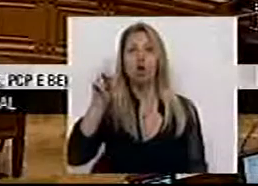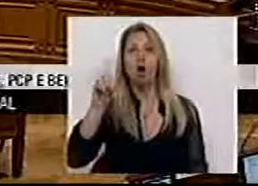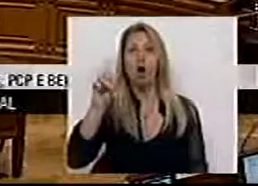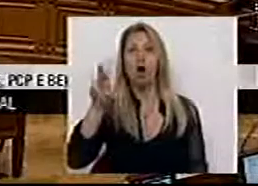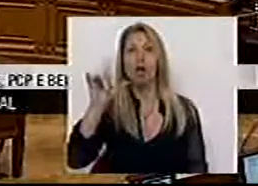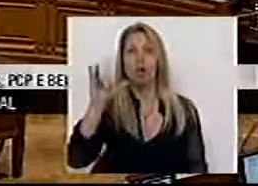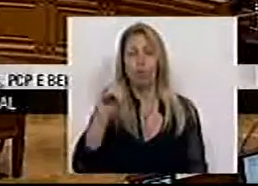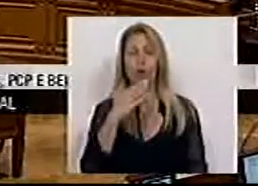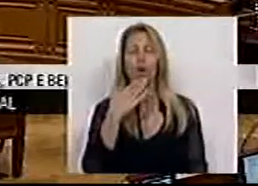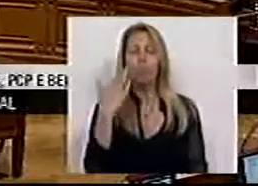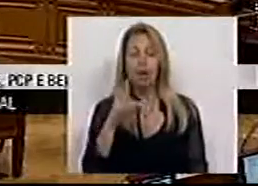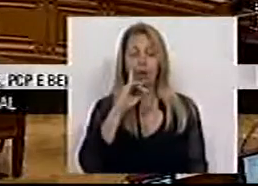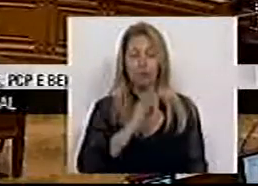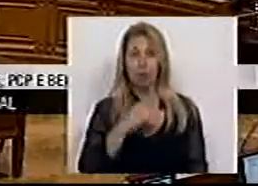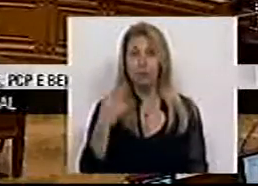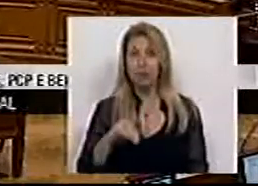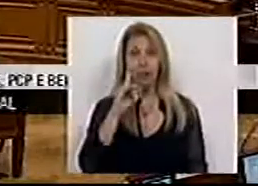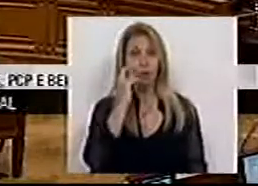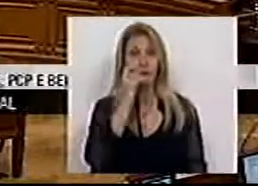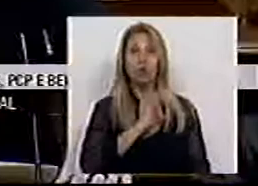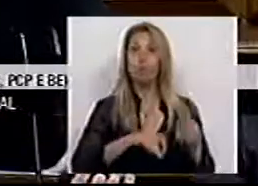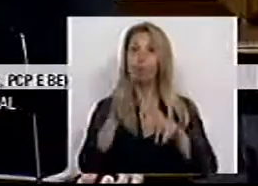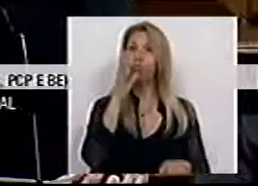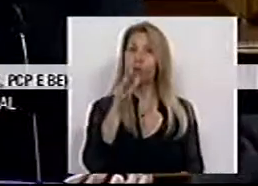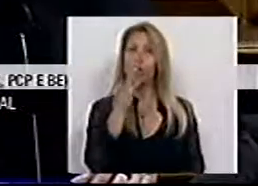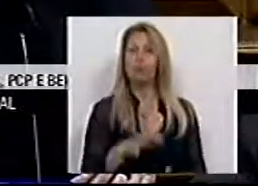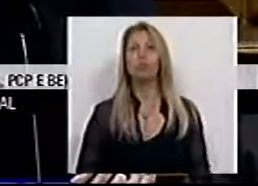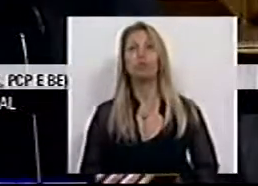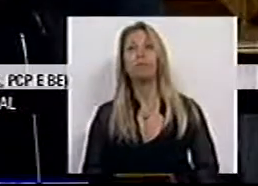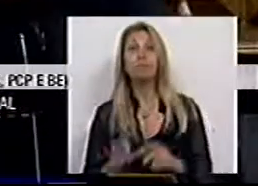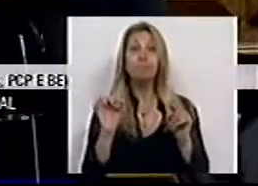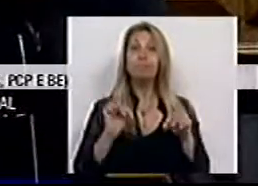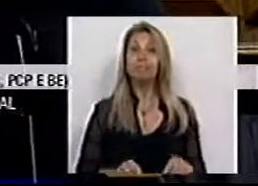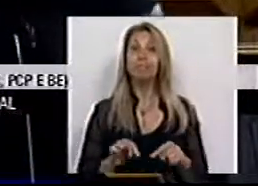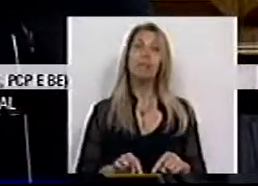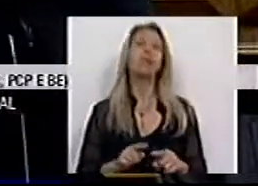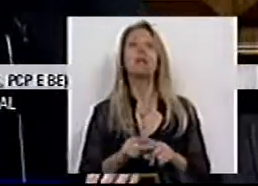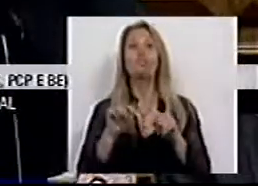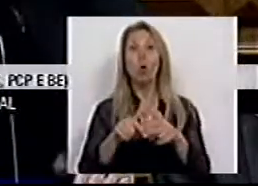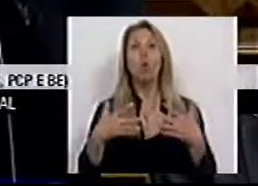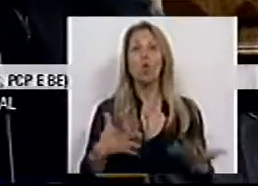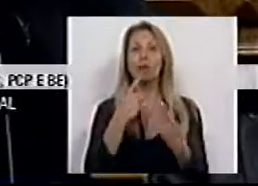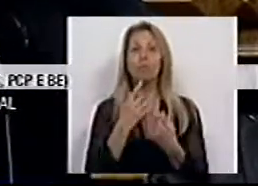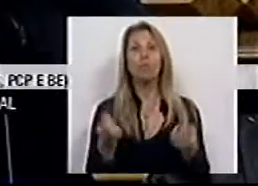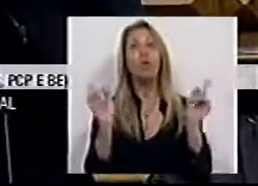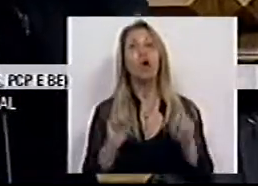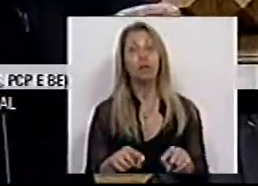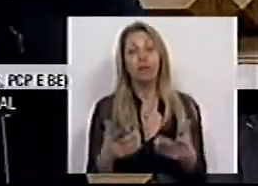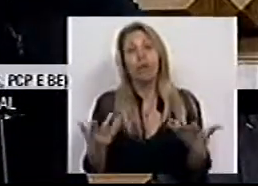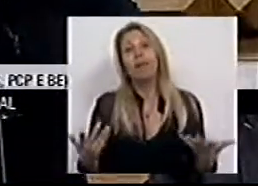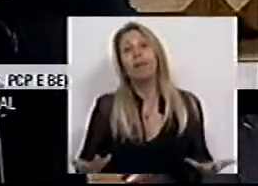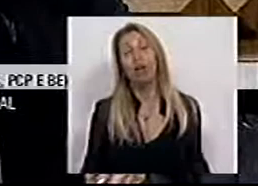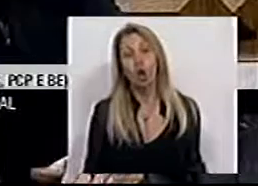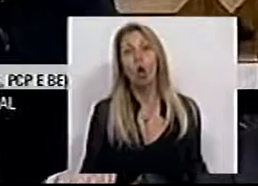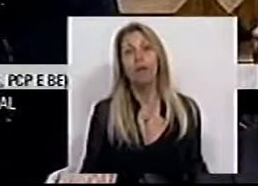Muito obrigada Sra. Presidente, Sras. Deputadas, Srs. Deputados. Aqui estamos hoje mais uma vez e desta feita para